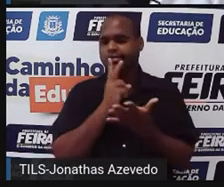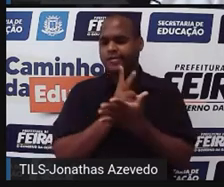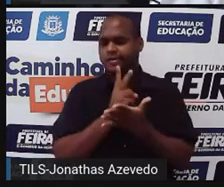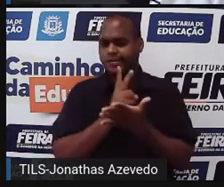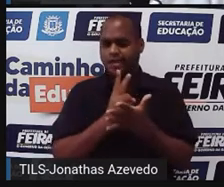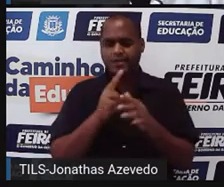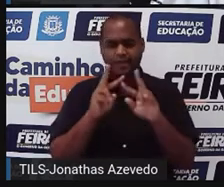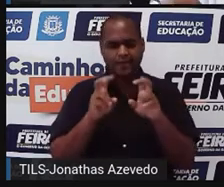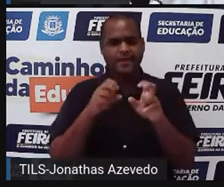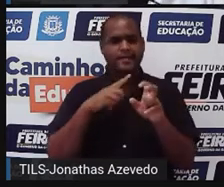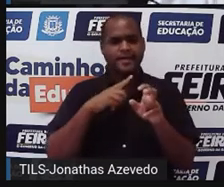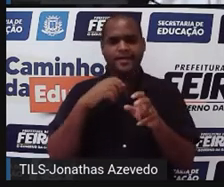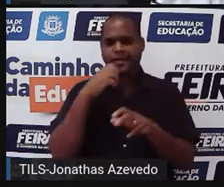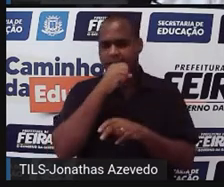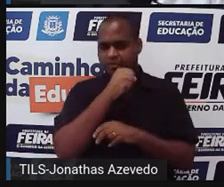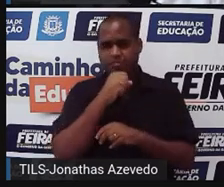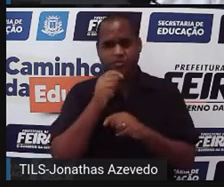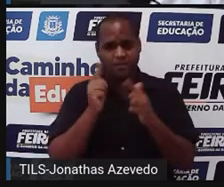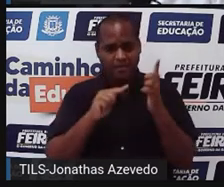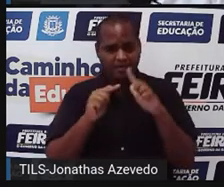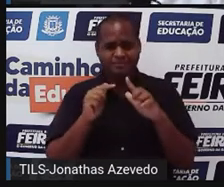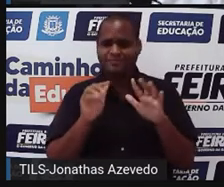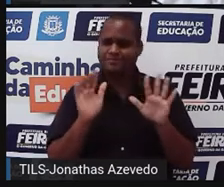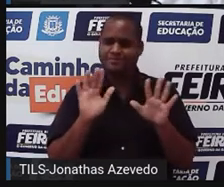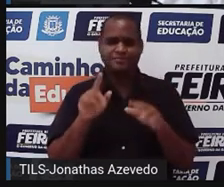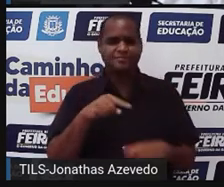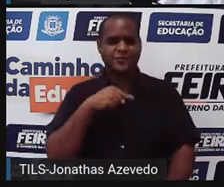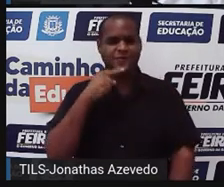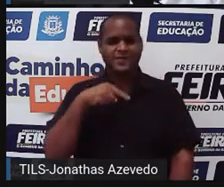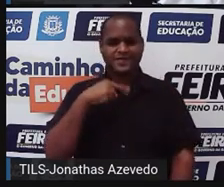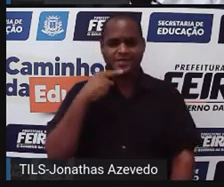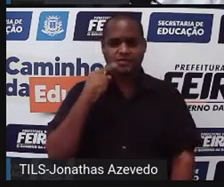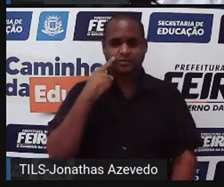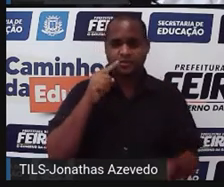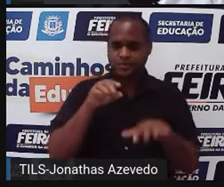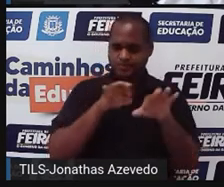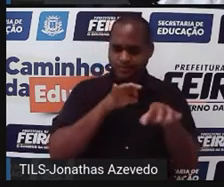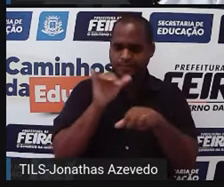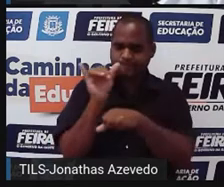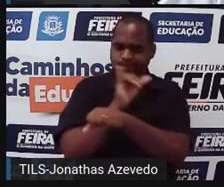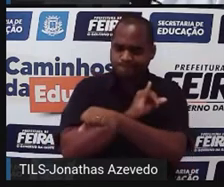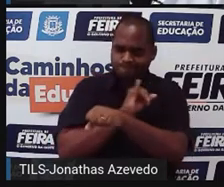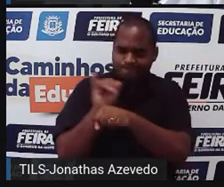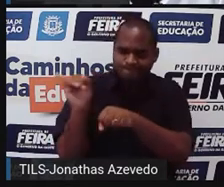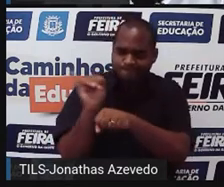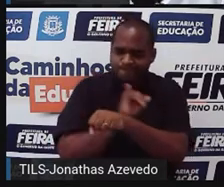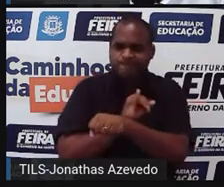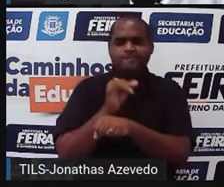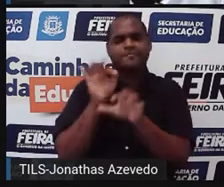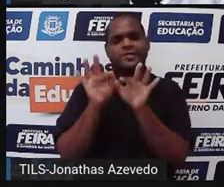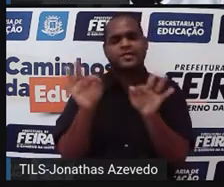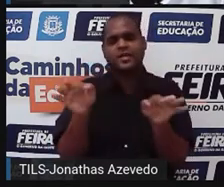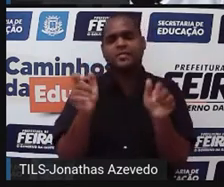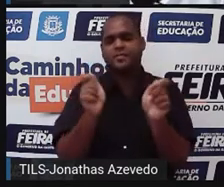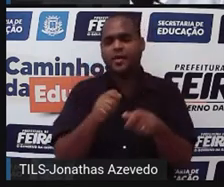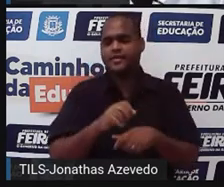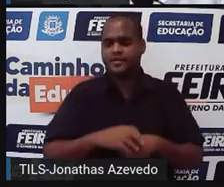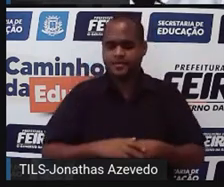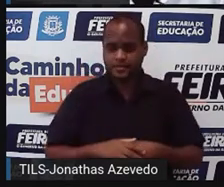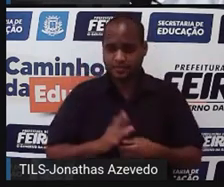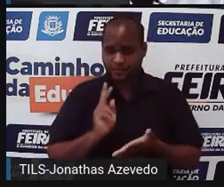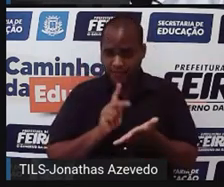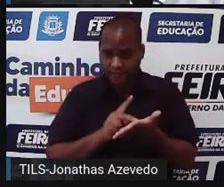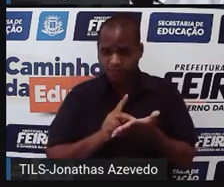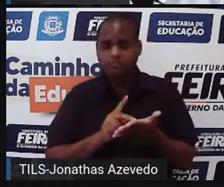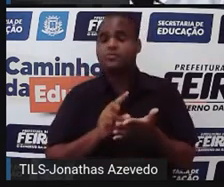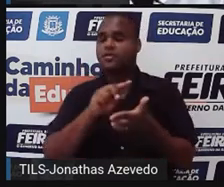solucionadas de modo rápido, com a aplicação de uma estratégia bem simples. Não é verdade isso? Né? Tem